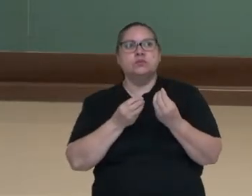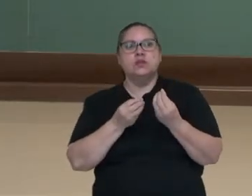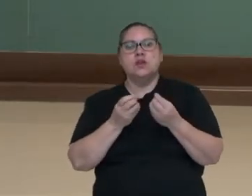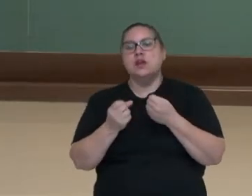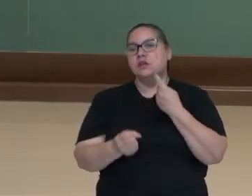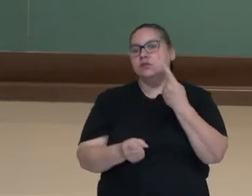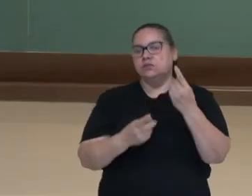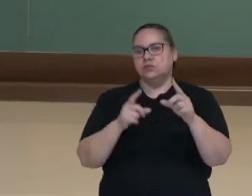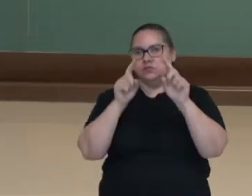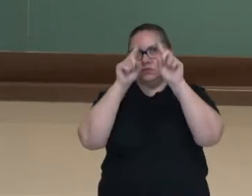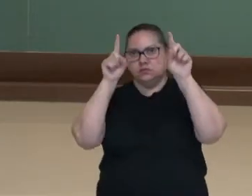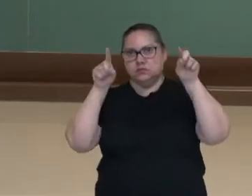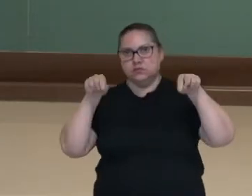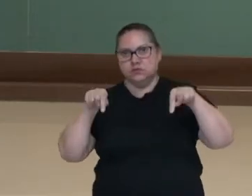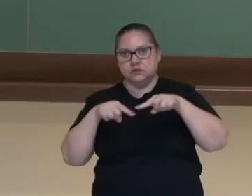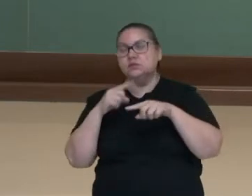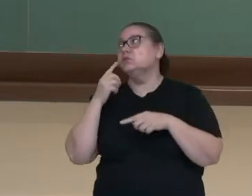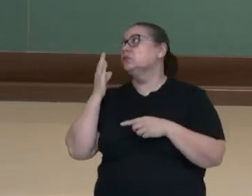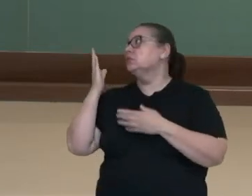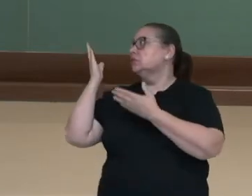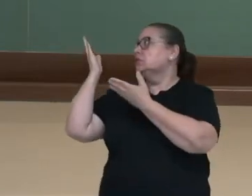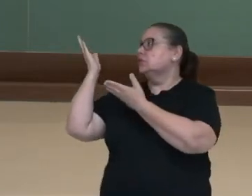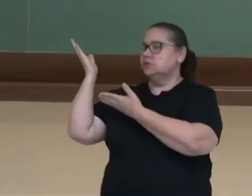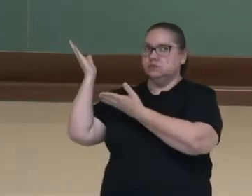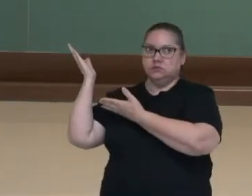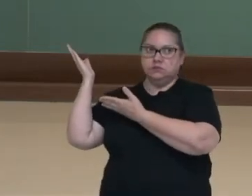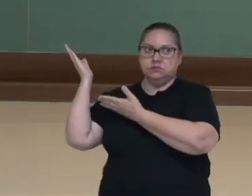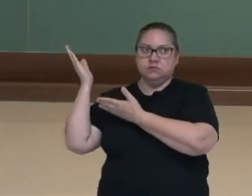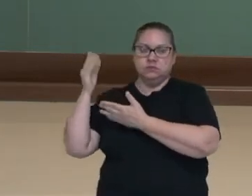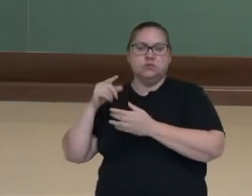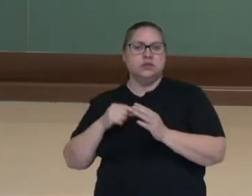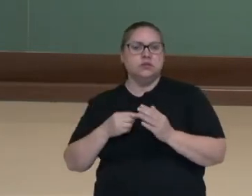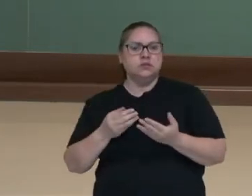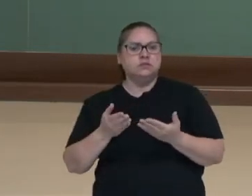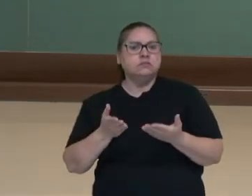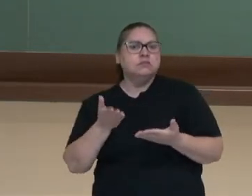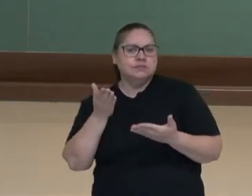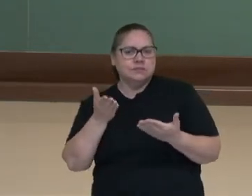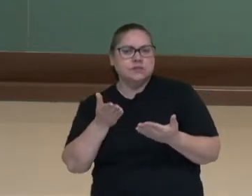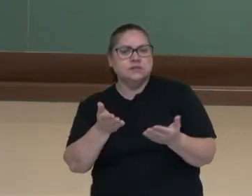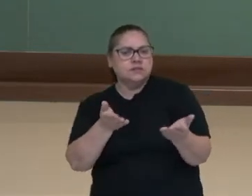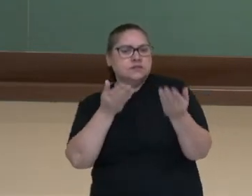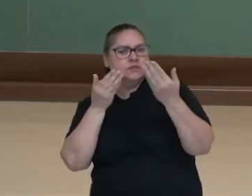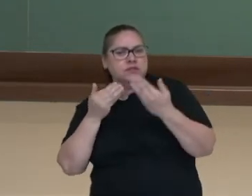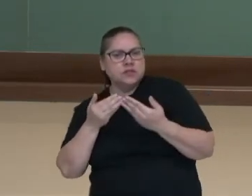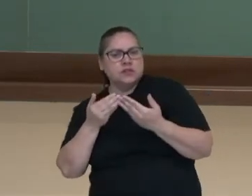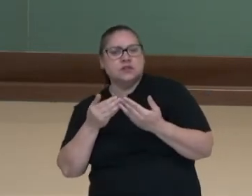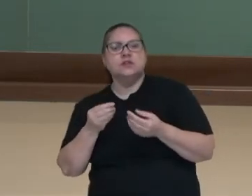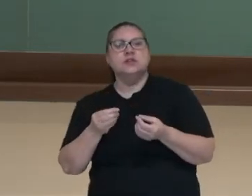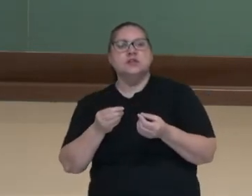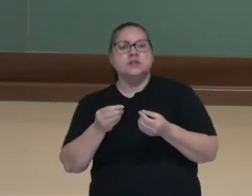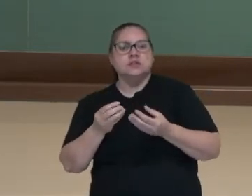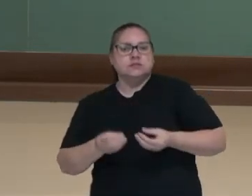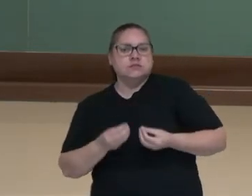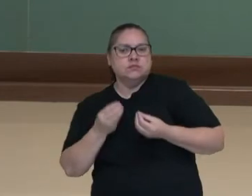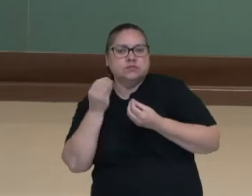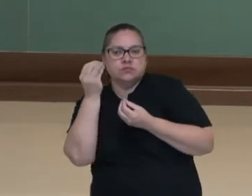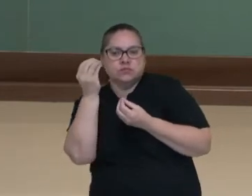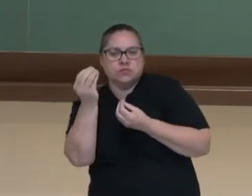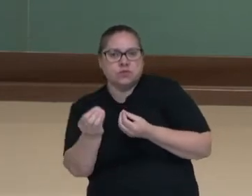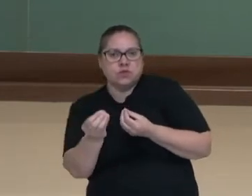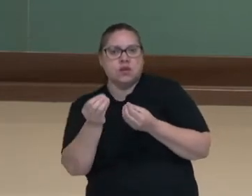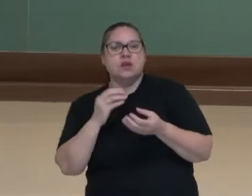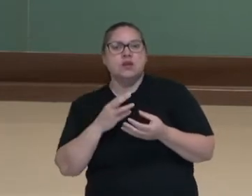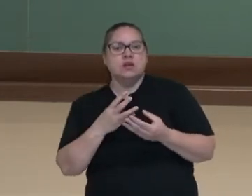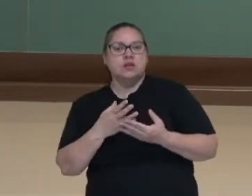Alguns cartazes, como esse que estamos vendo, né? Querem convencer a pessoa, a persuadir, a participar, por